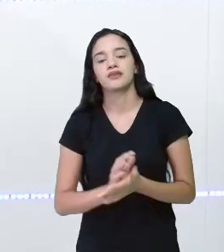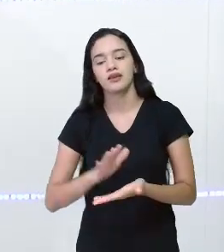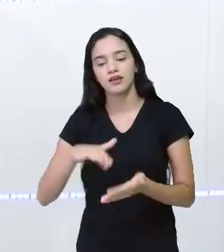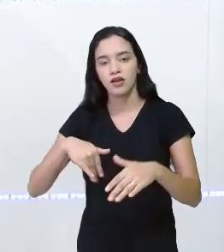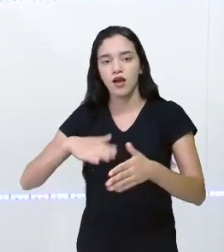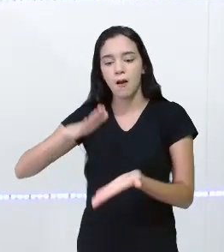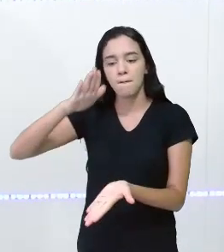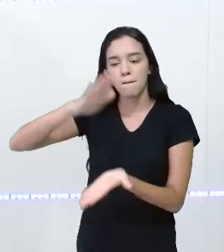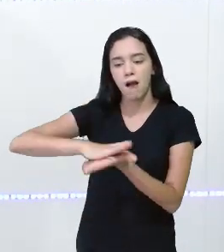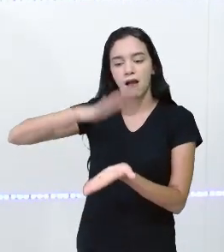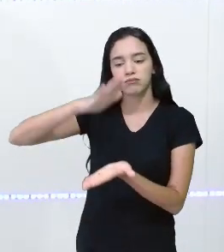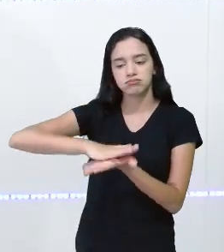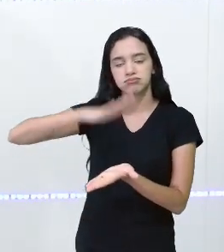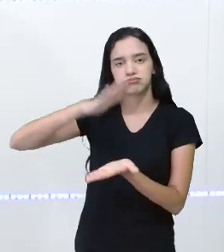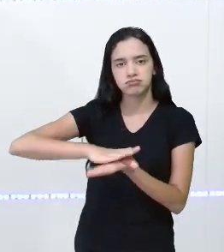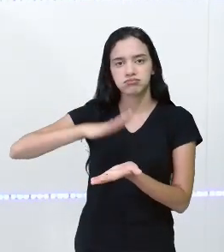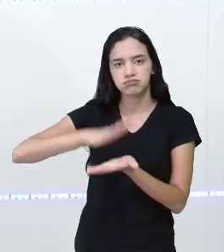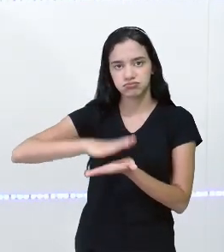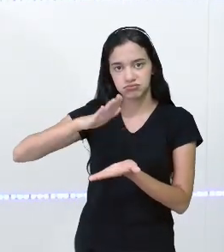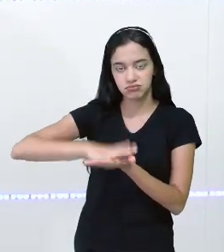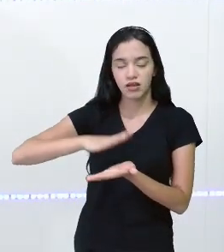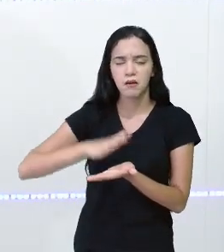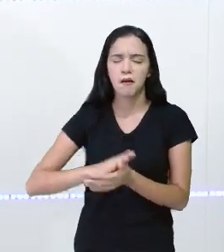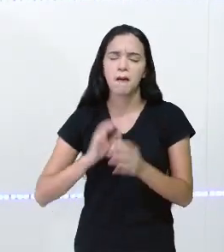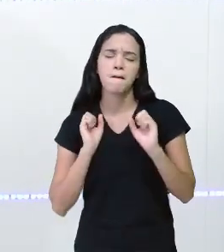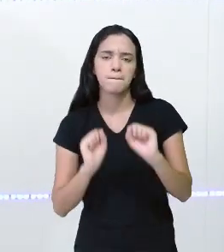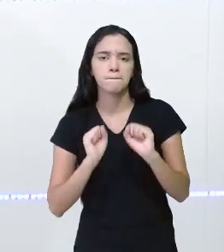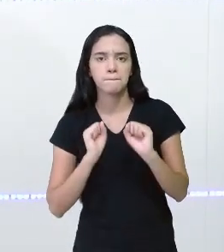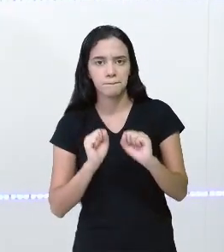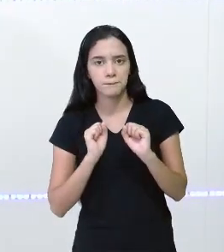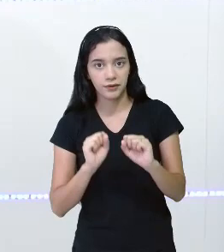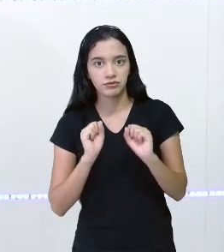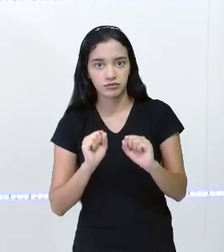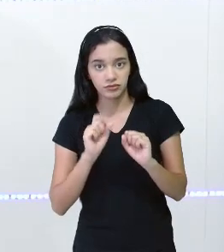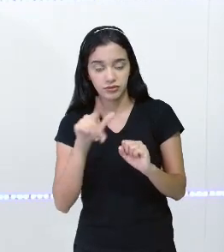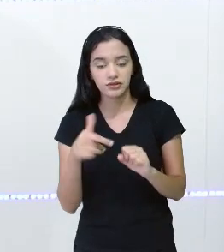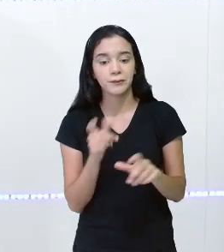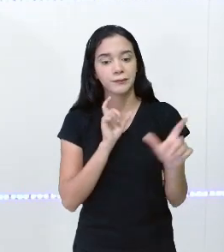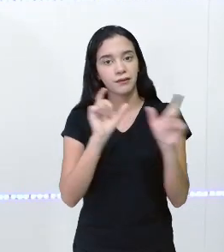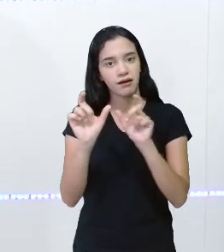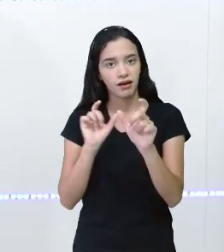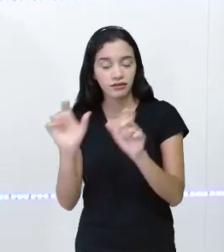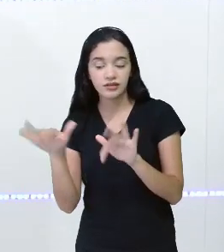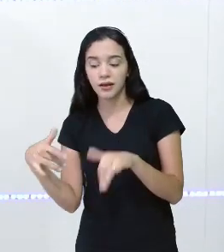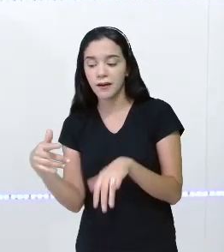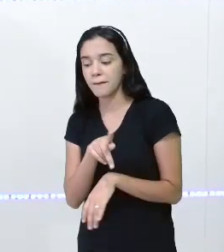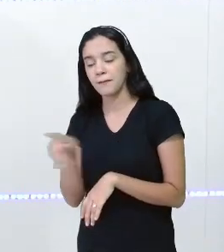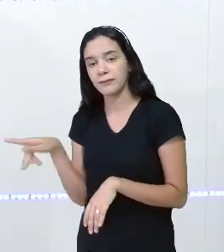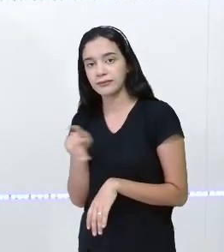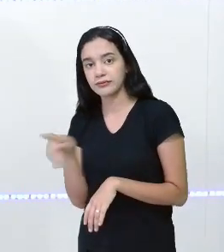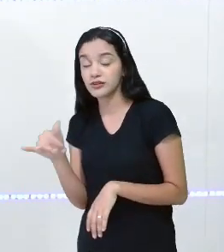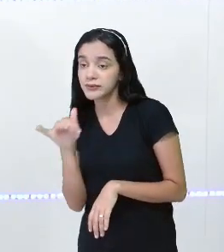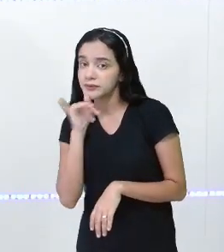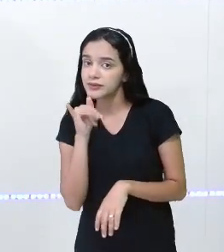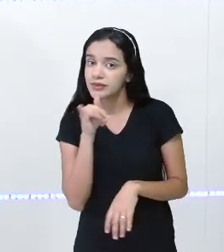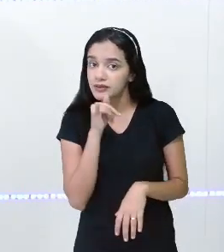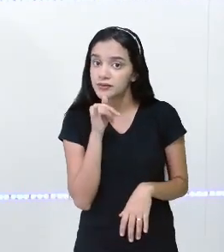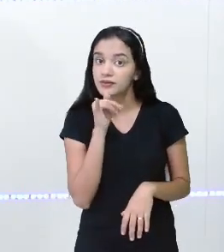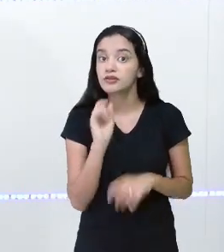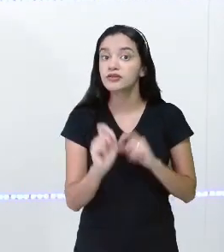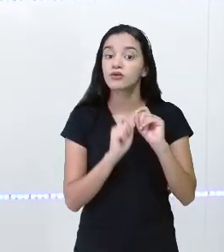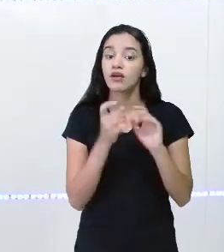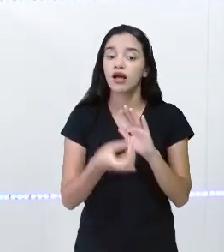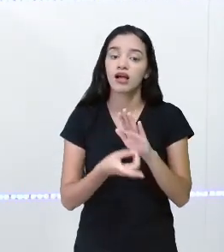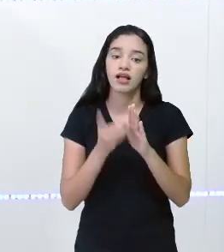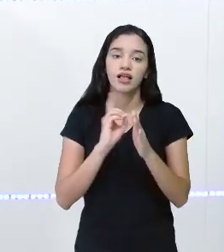ouviram? E eu posso representar esse som através de palavras. A professora Esté, por exemplo, ela estava,